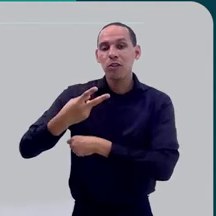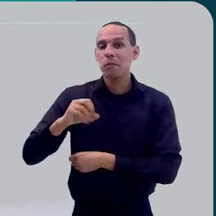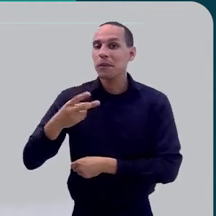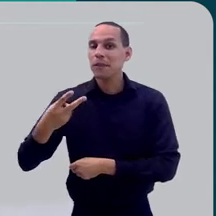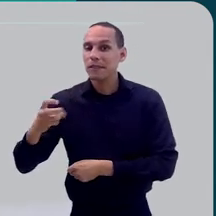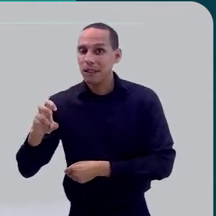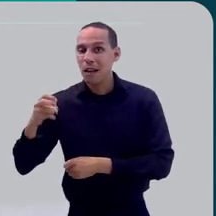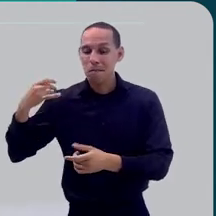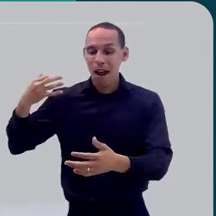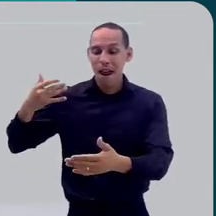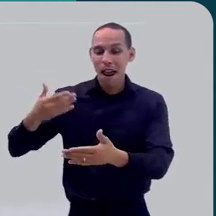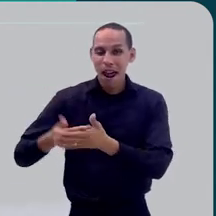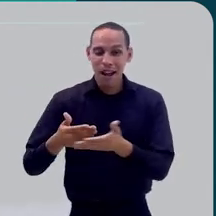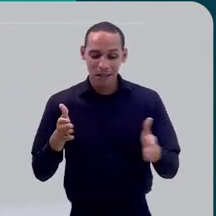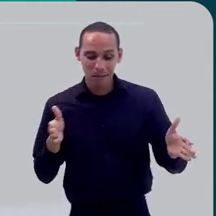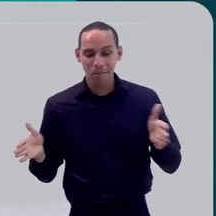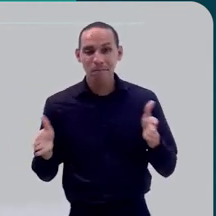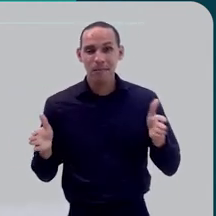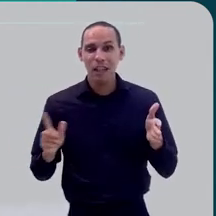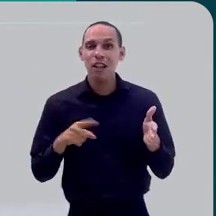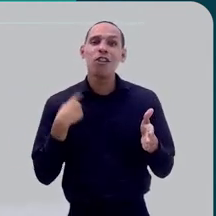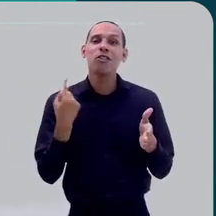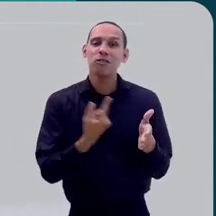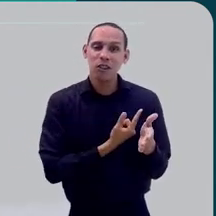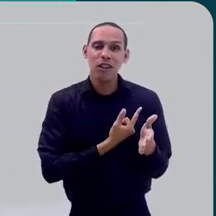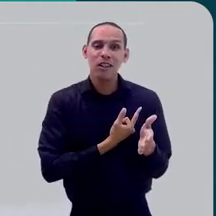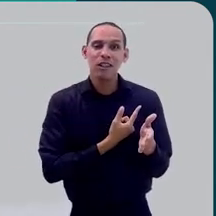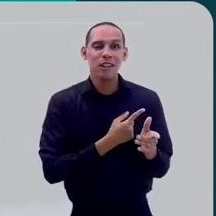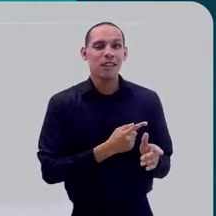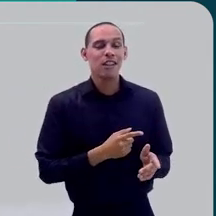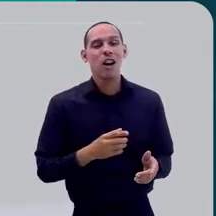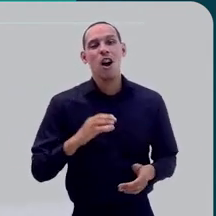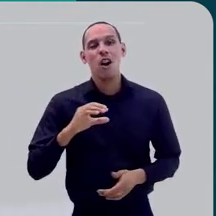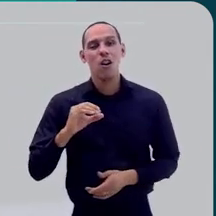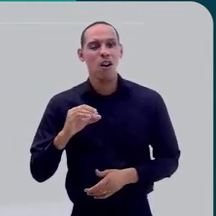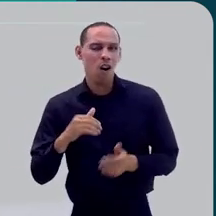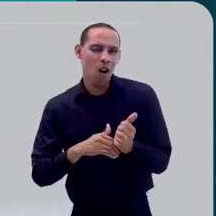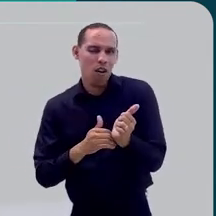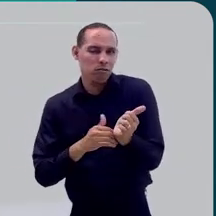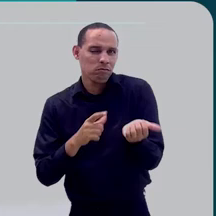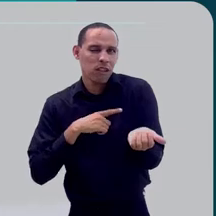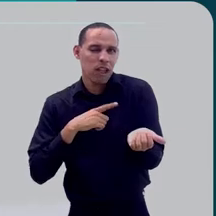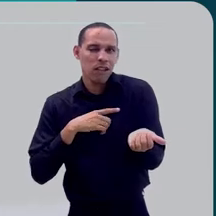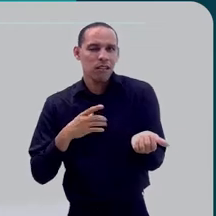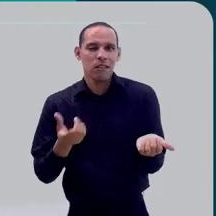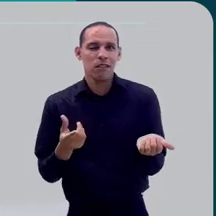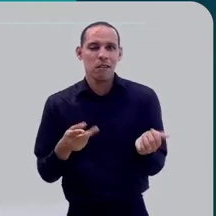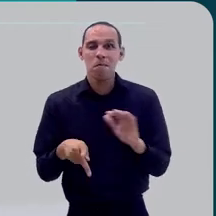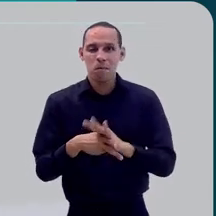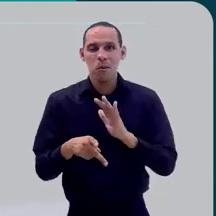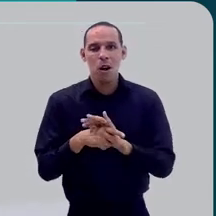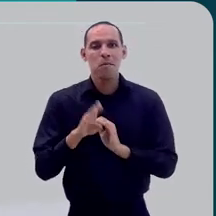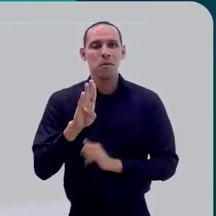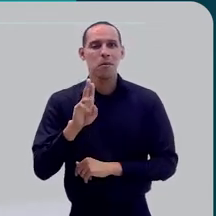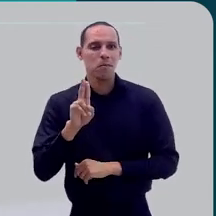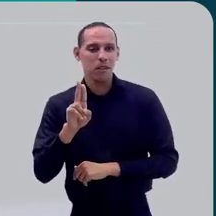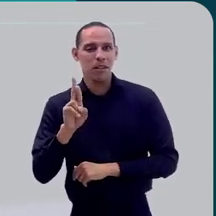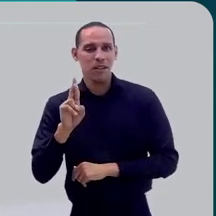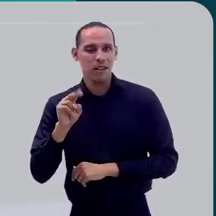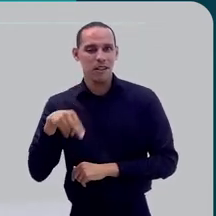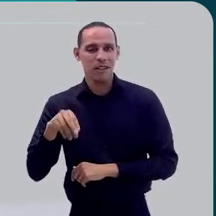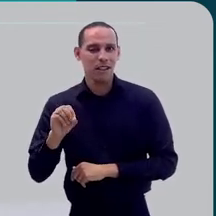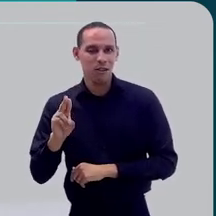Então, significa que provavelmente até 2025 a gente vai ter um código de